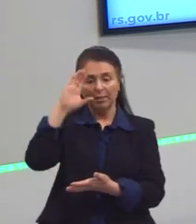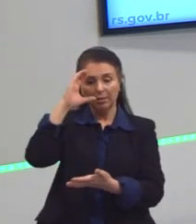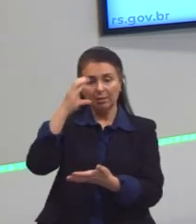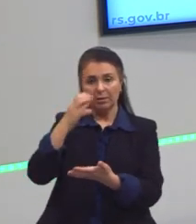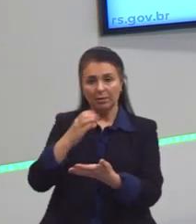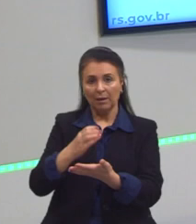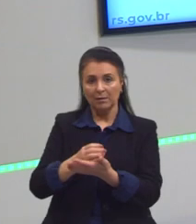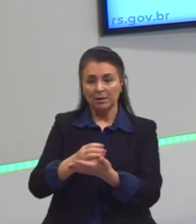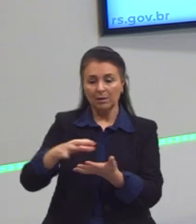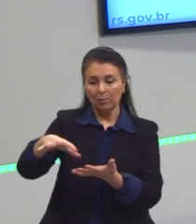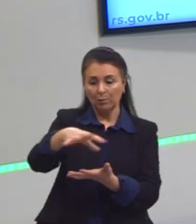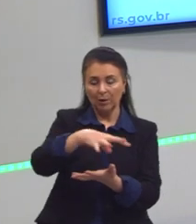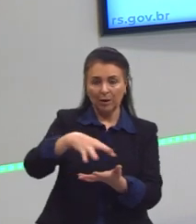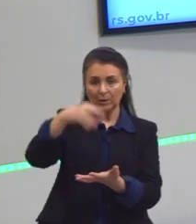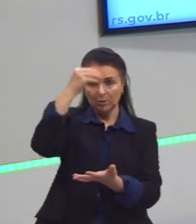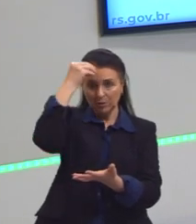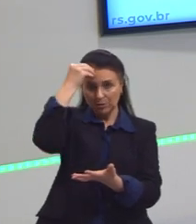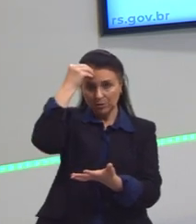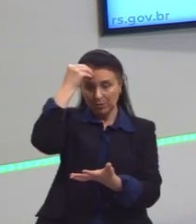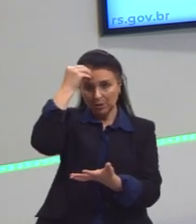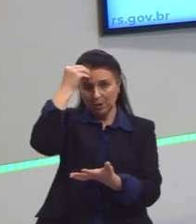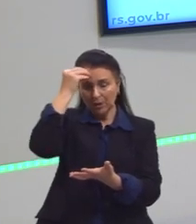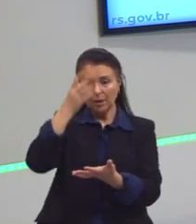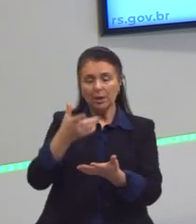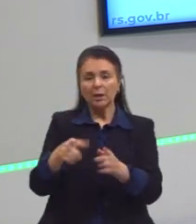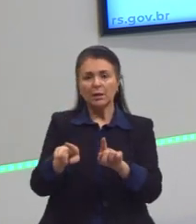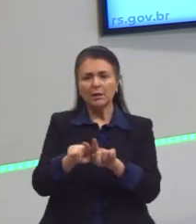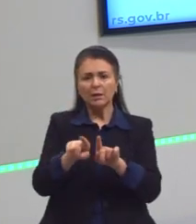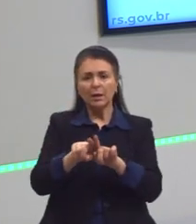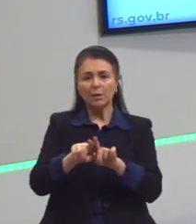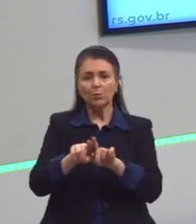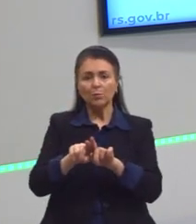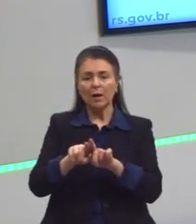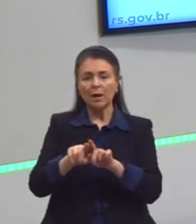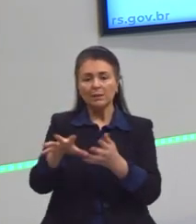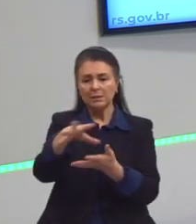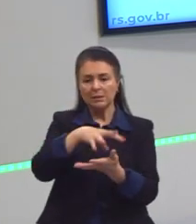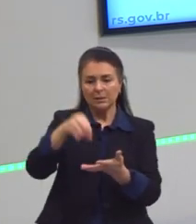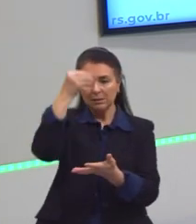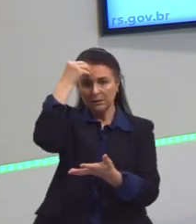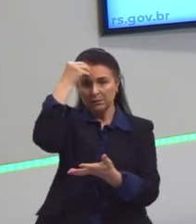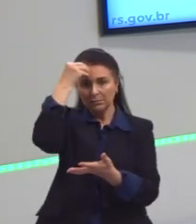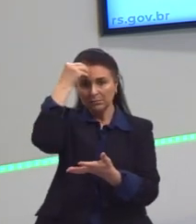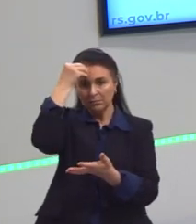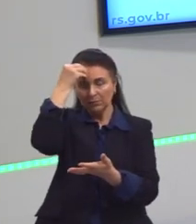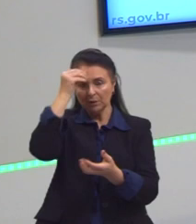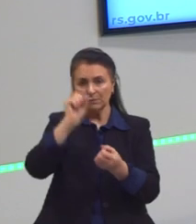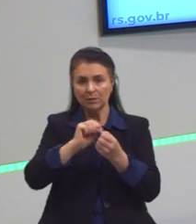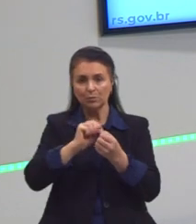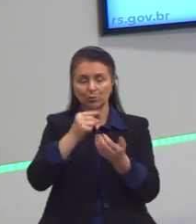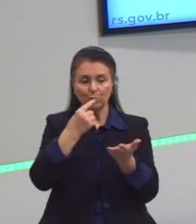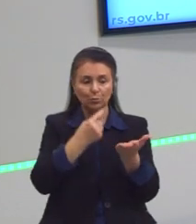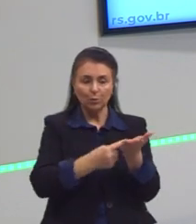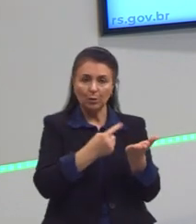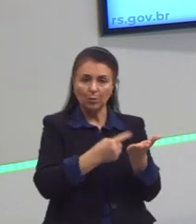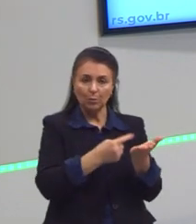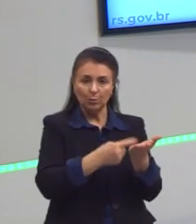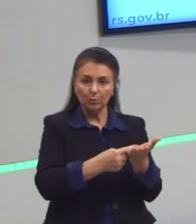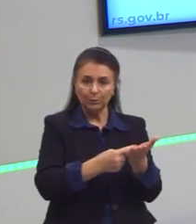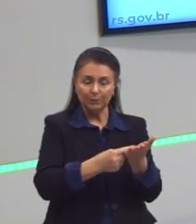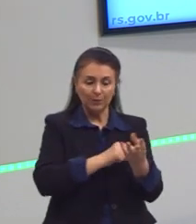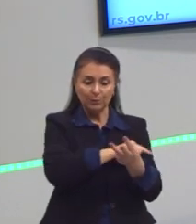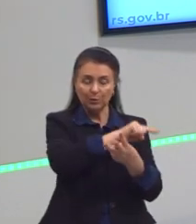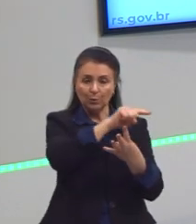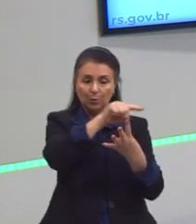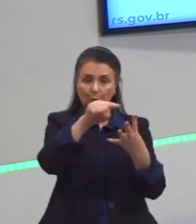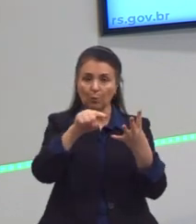uma antitese. Dessa discussão vai sair uma síntese. Nós chegamos a um acordo, digamos assim. Dessa síntese,